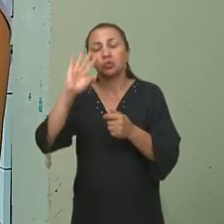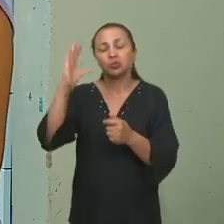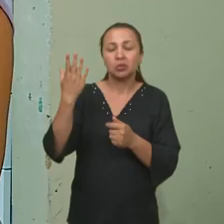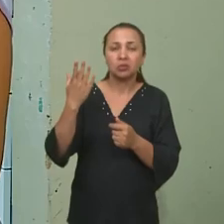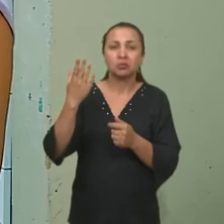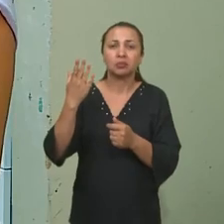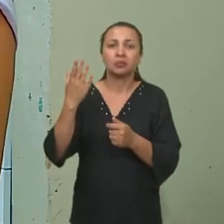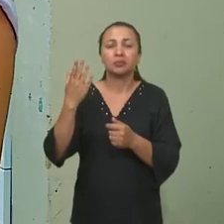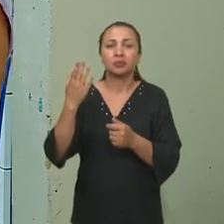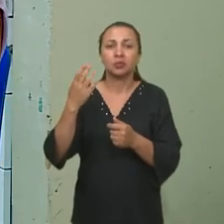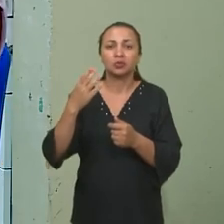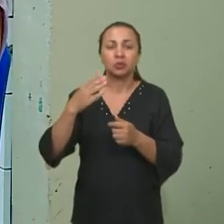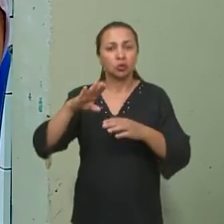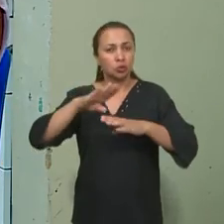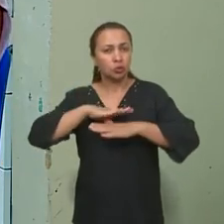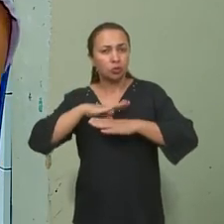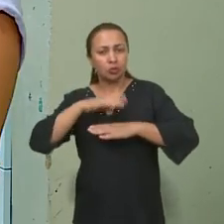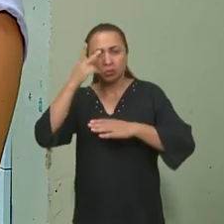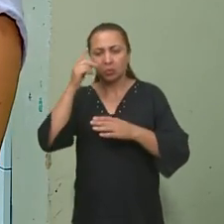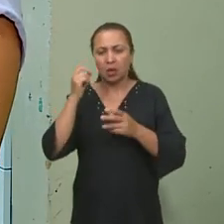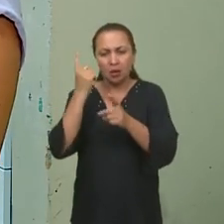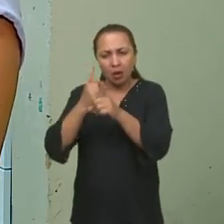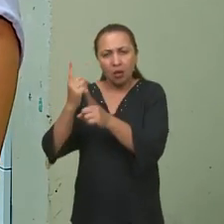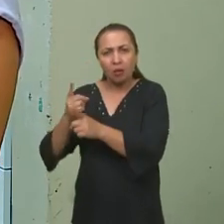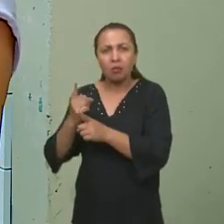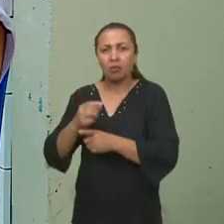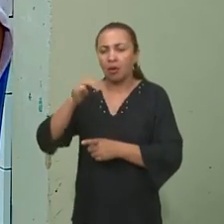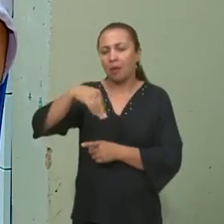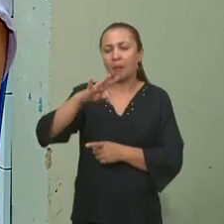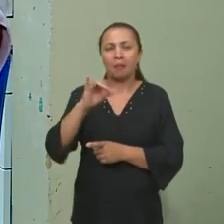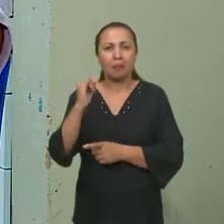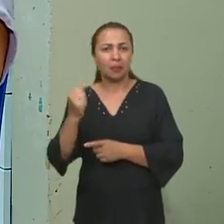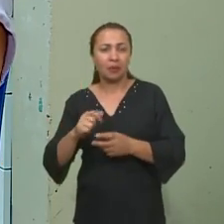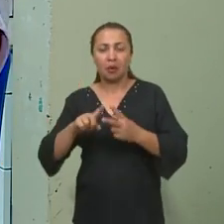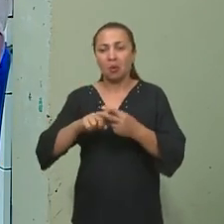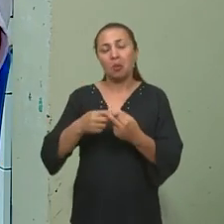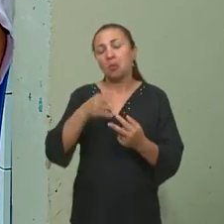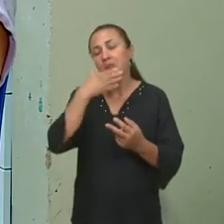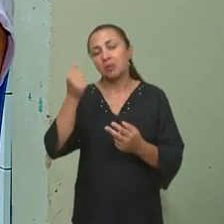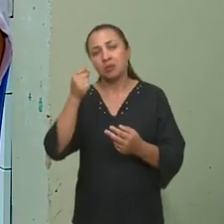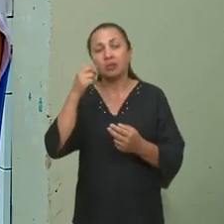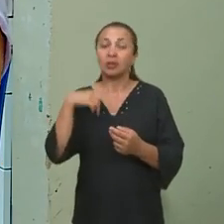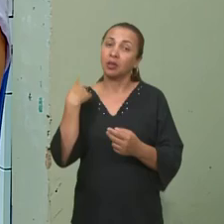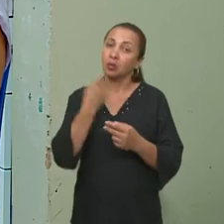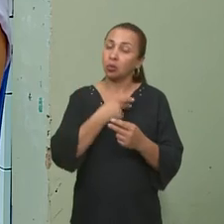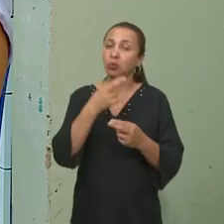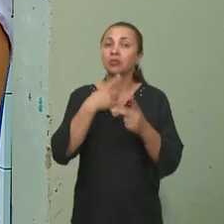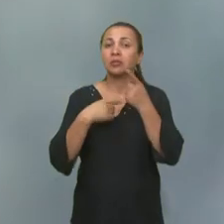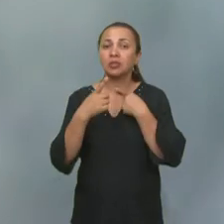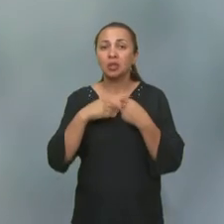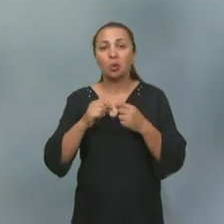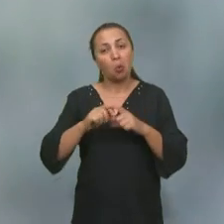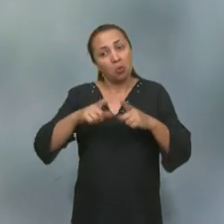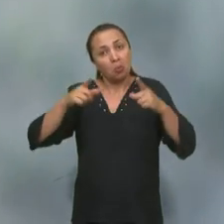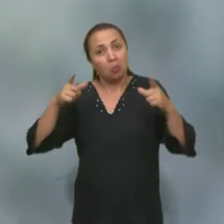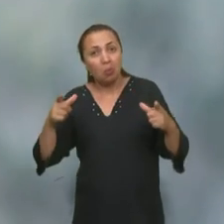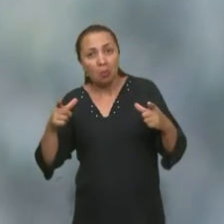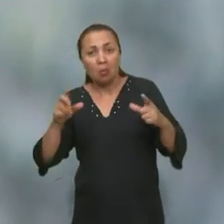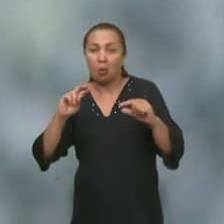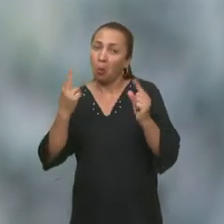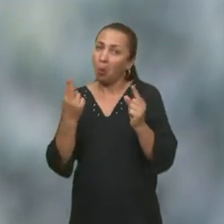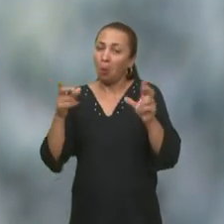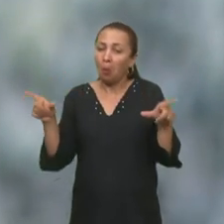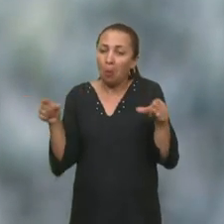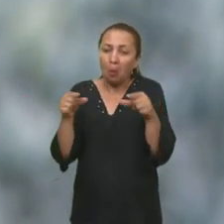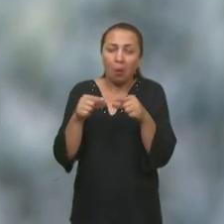reações, de maneira a obter esses materiais com as propriedades que a gente deseja. Seja em termos de tamanho, né?